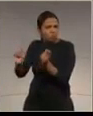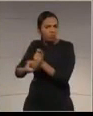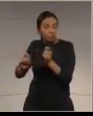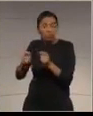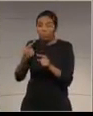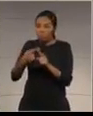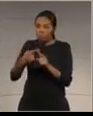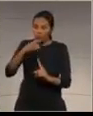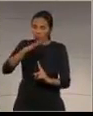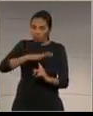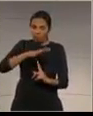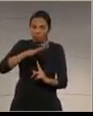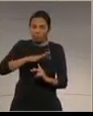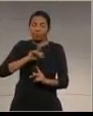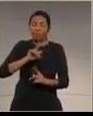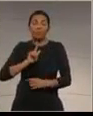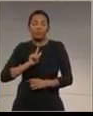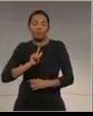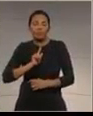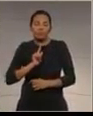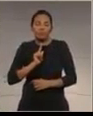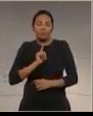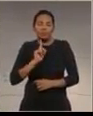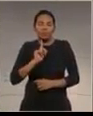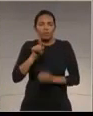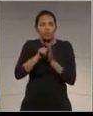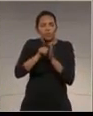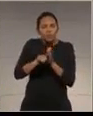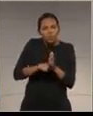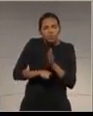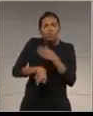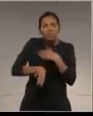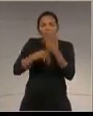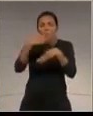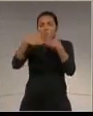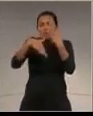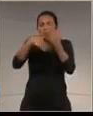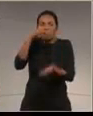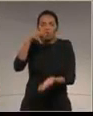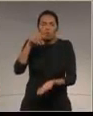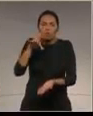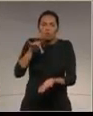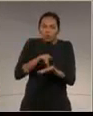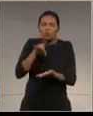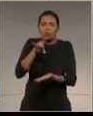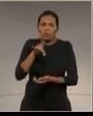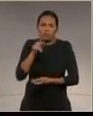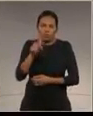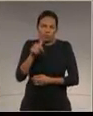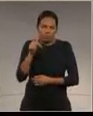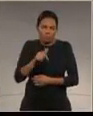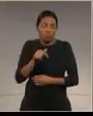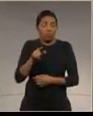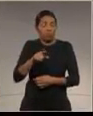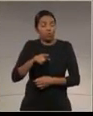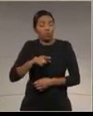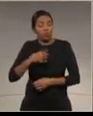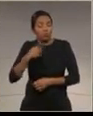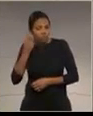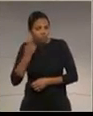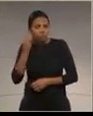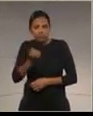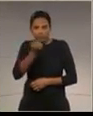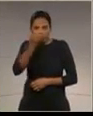O Estado do Paraná, segundo nos informou a Secretaria de Desenvolvimento Sustentável, deputado Tadeu, através do competentíssimo